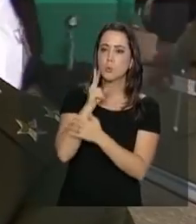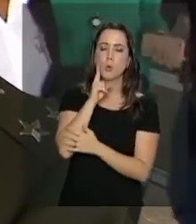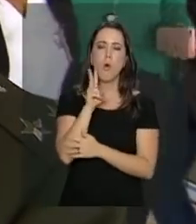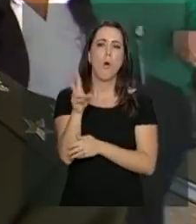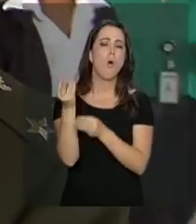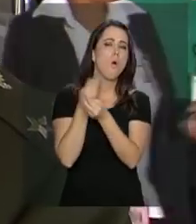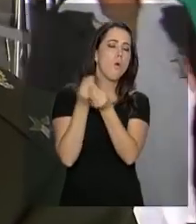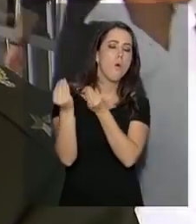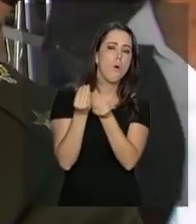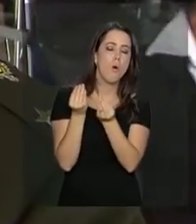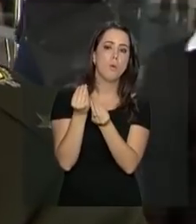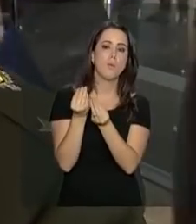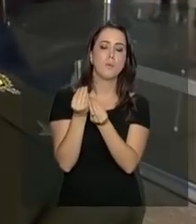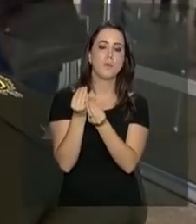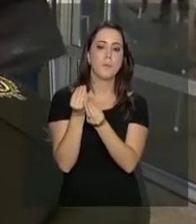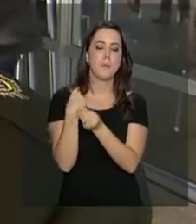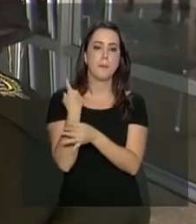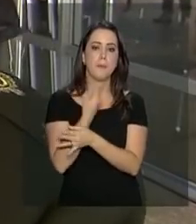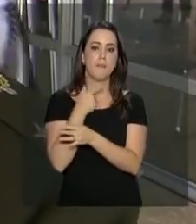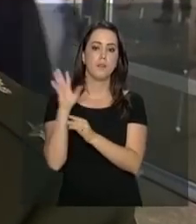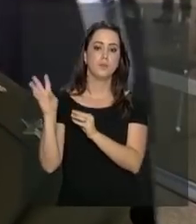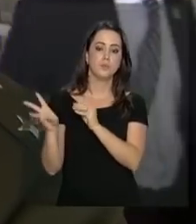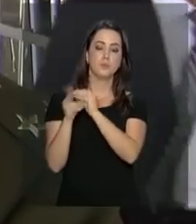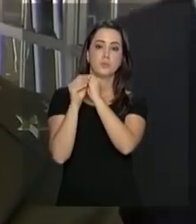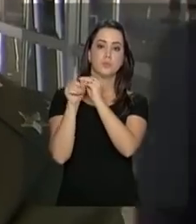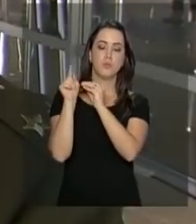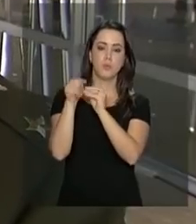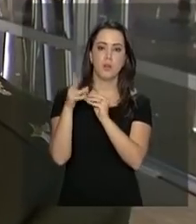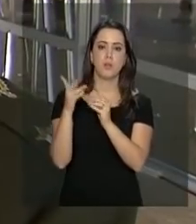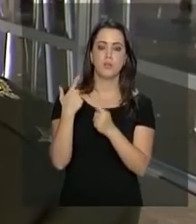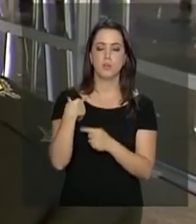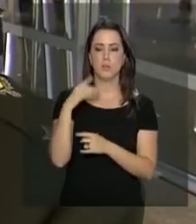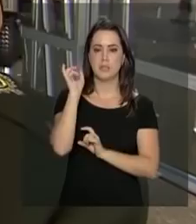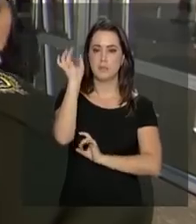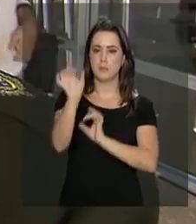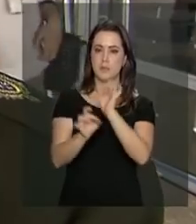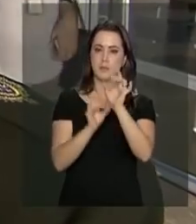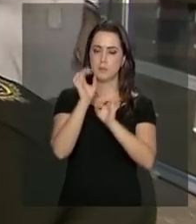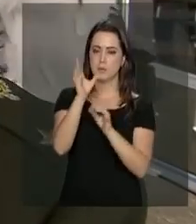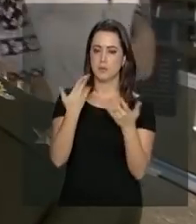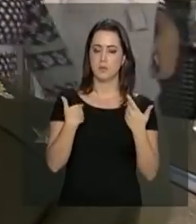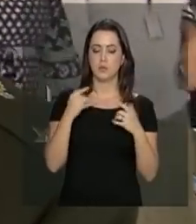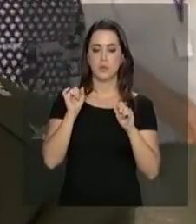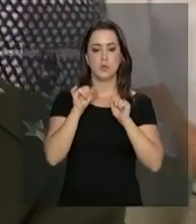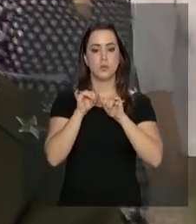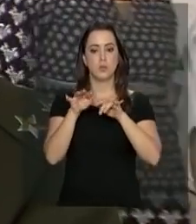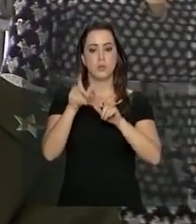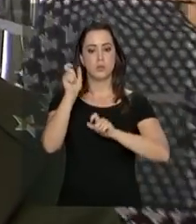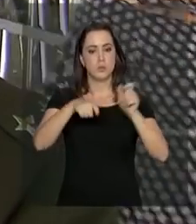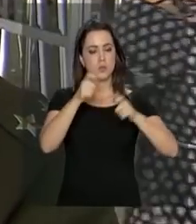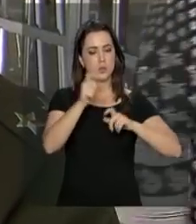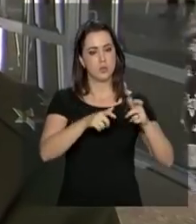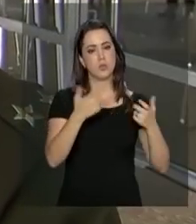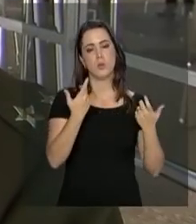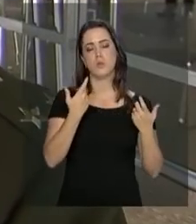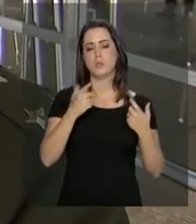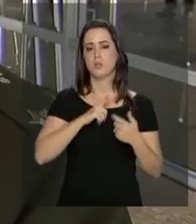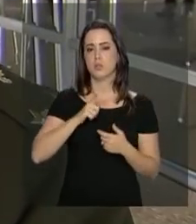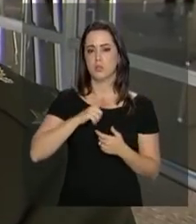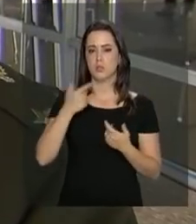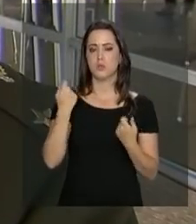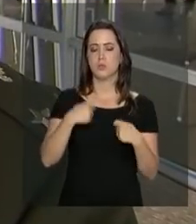nós agregamos a parte específica dos múltiplos feridos, que deveriam ser